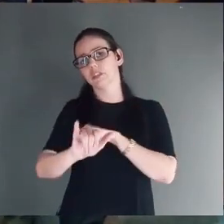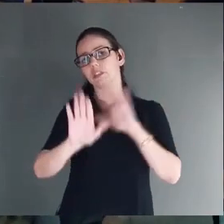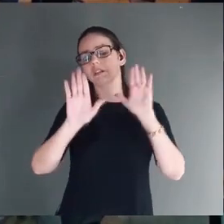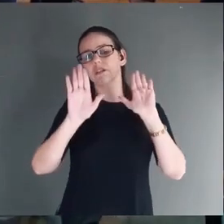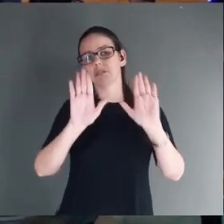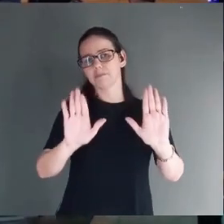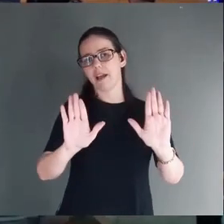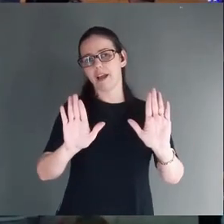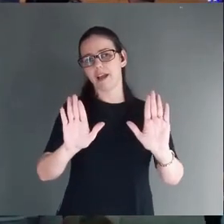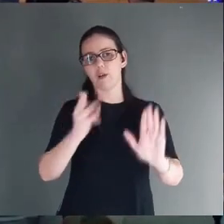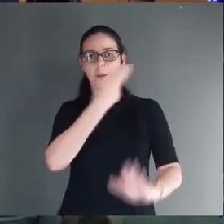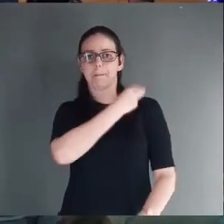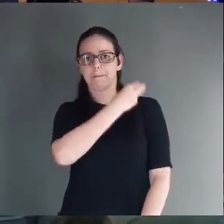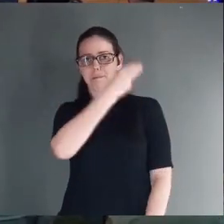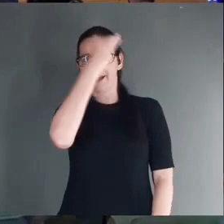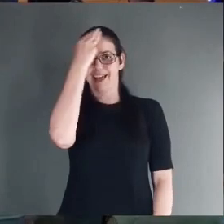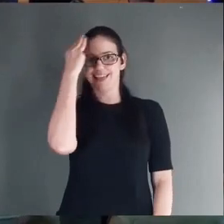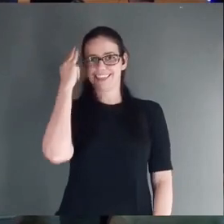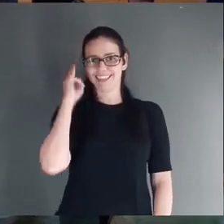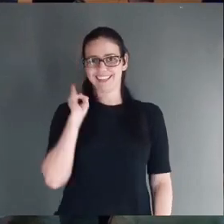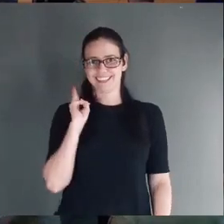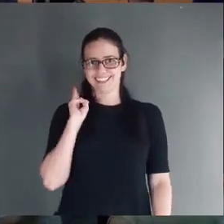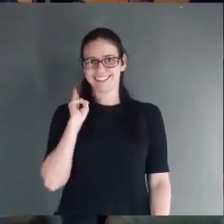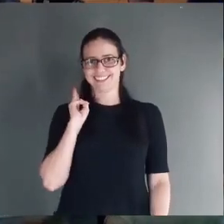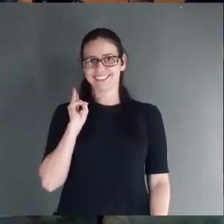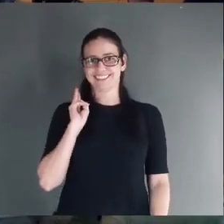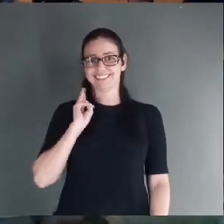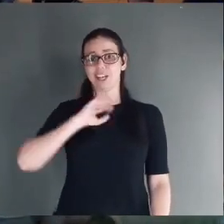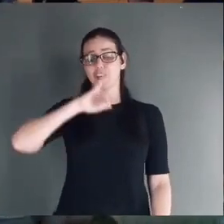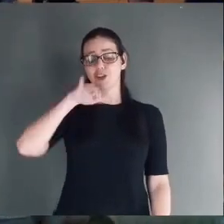de Maria e de José. Nunca mais foi a mesma.